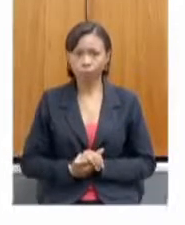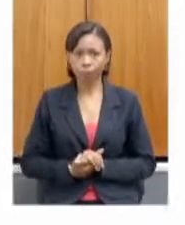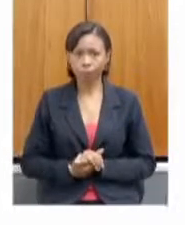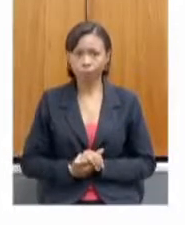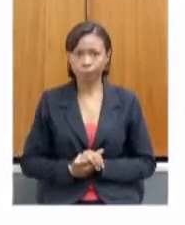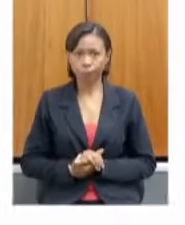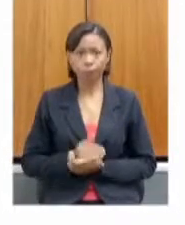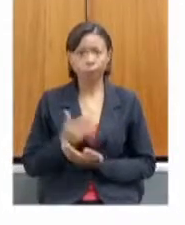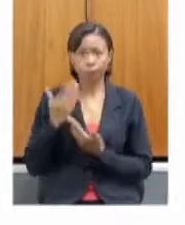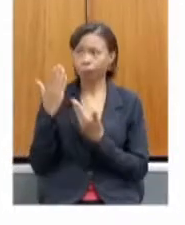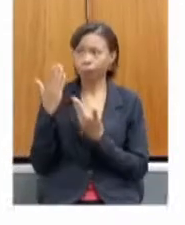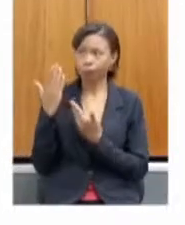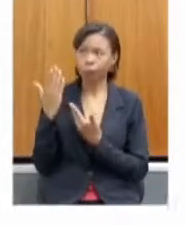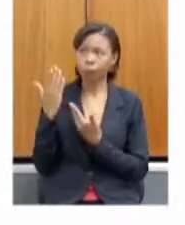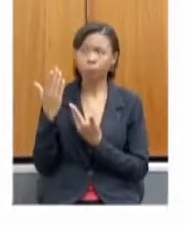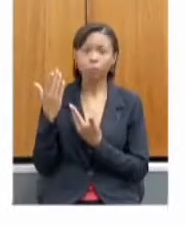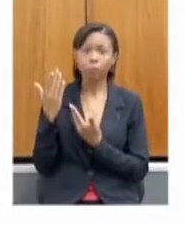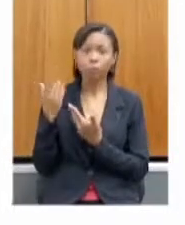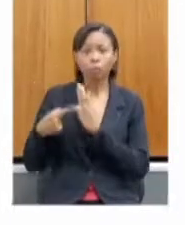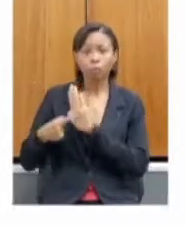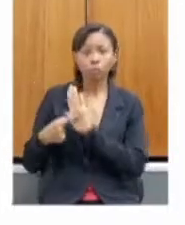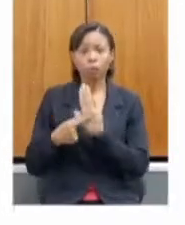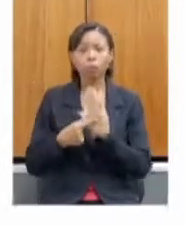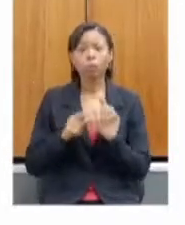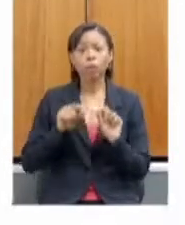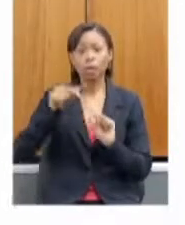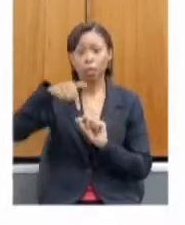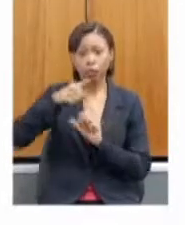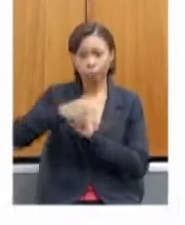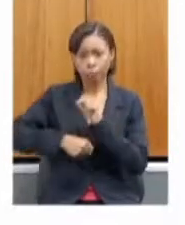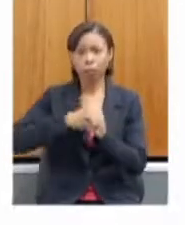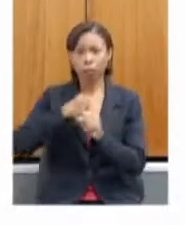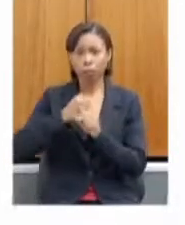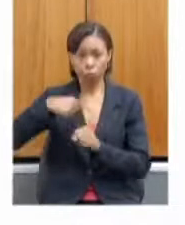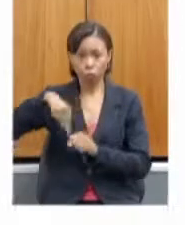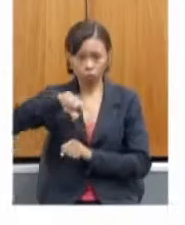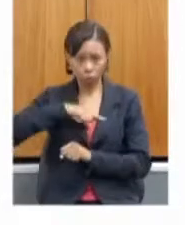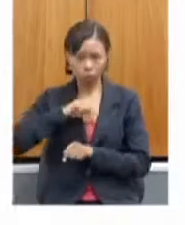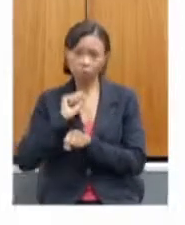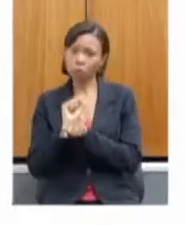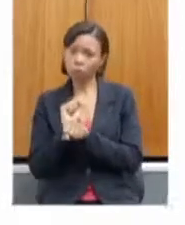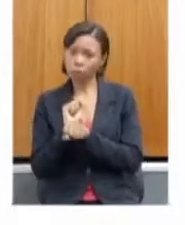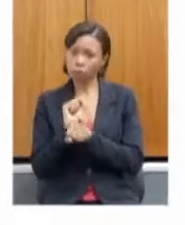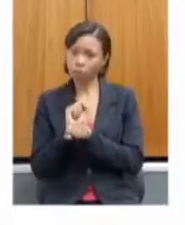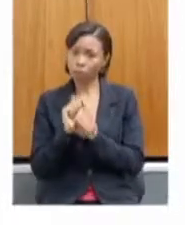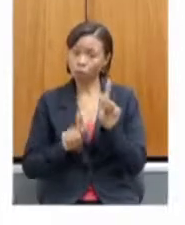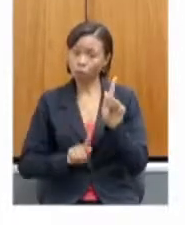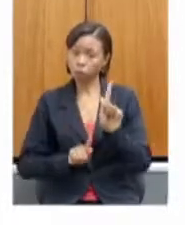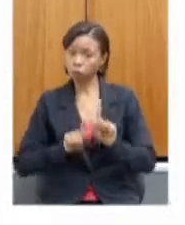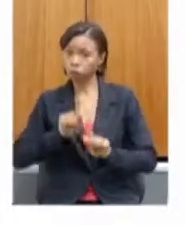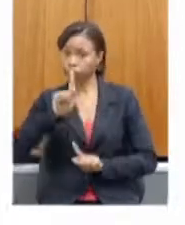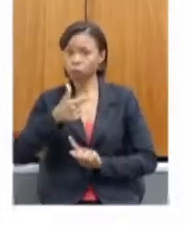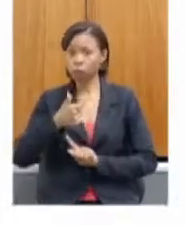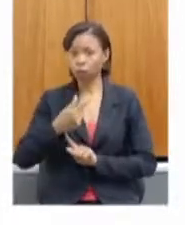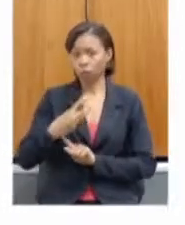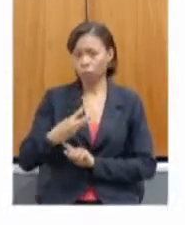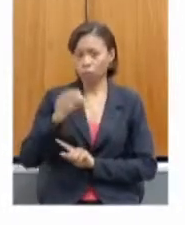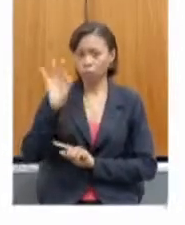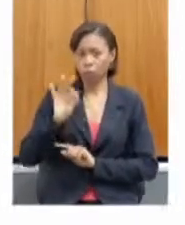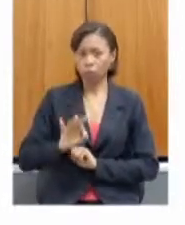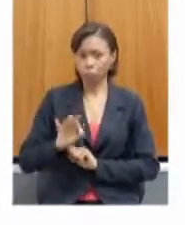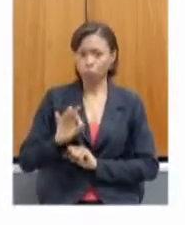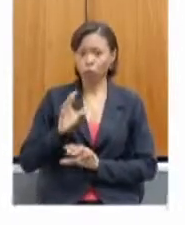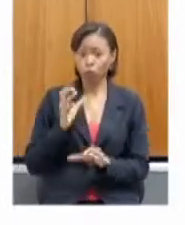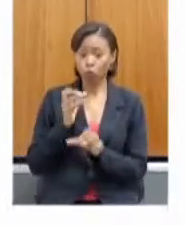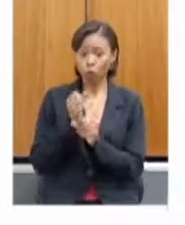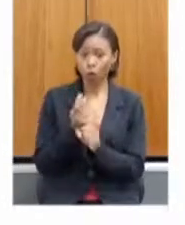E aqui, cumpro destacar que esse ano nós estamos esperando um aumento de 23% do valor bruto da nossa produção,